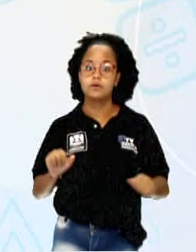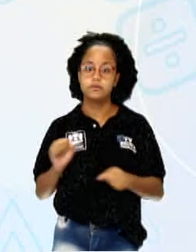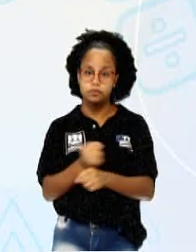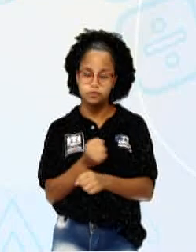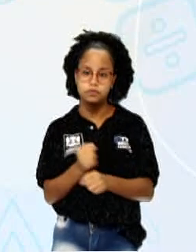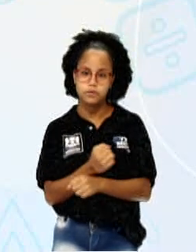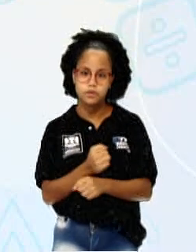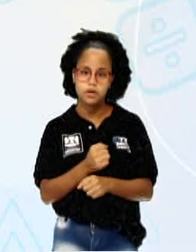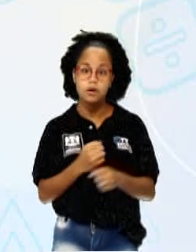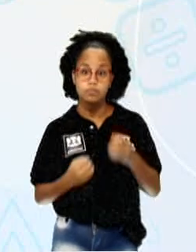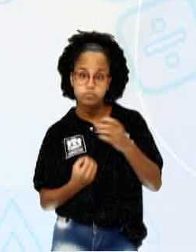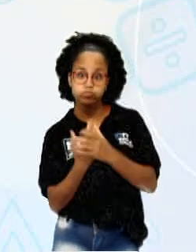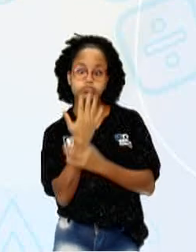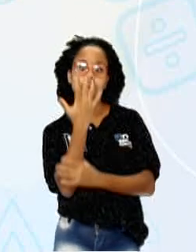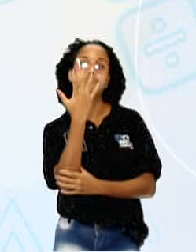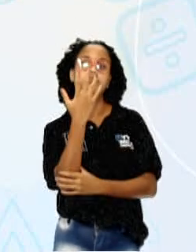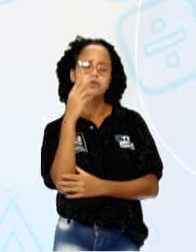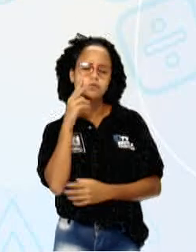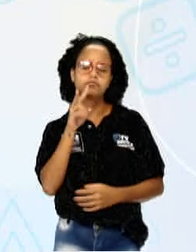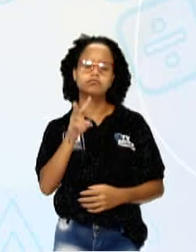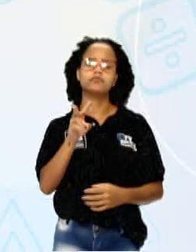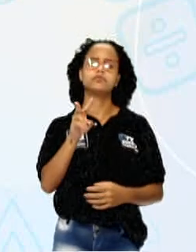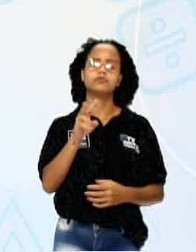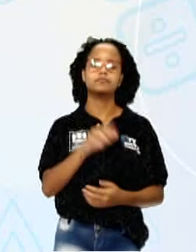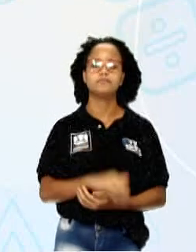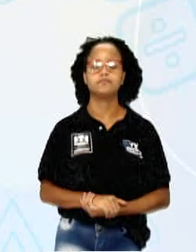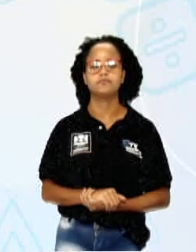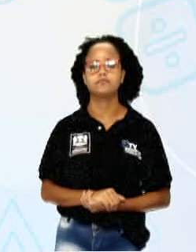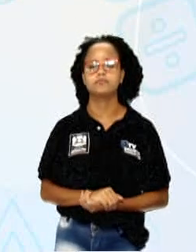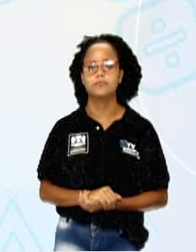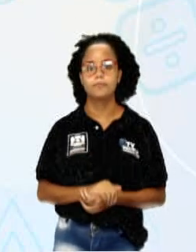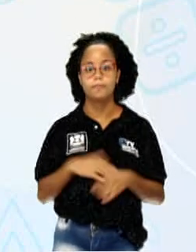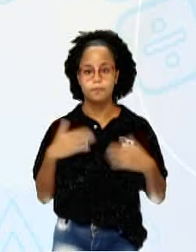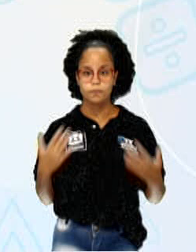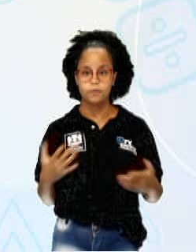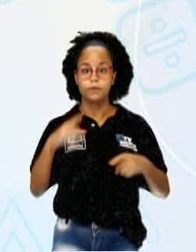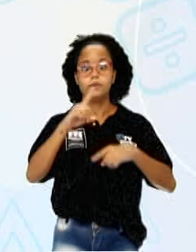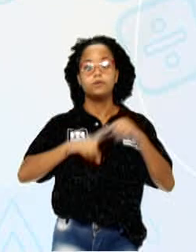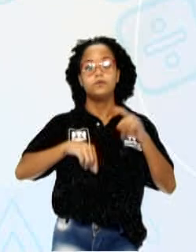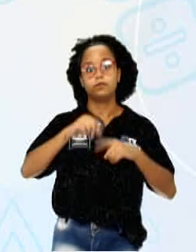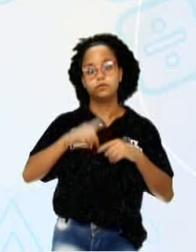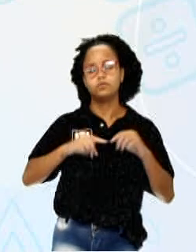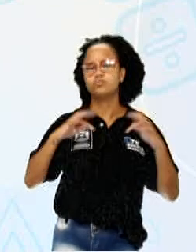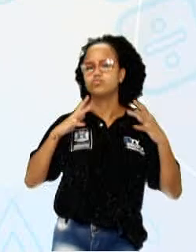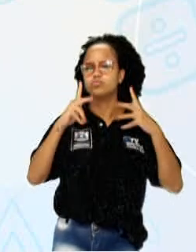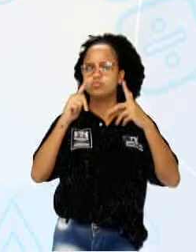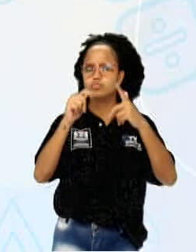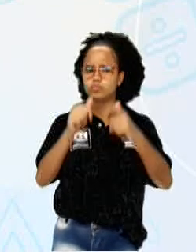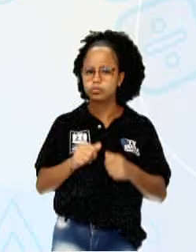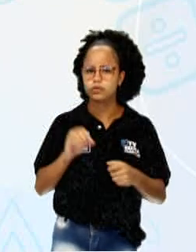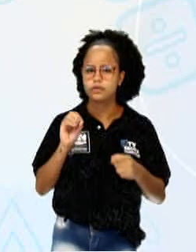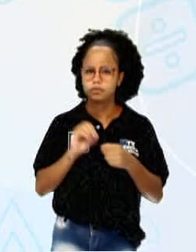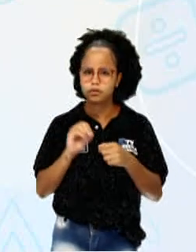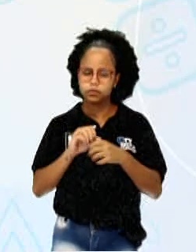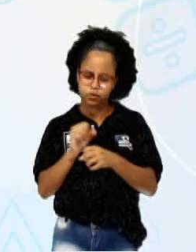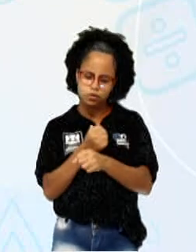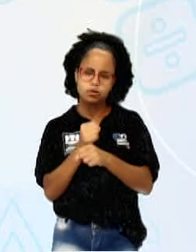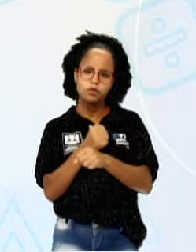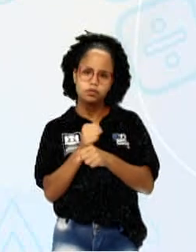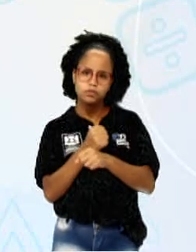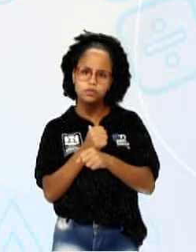arte possa existir, ser vista, apreciada. Então, a materialidade é tudo que faz com que a obra